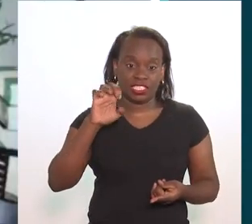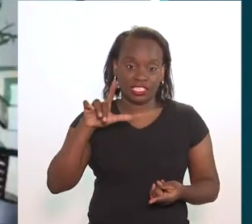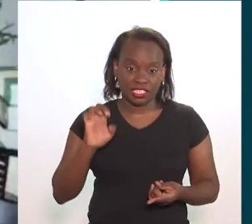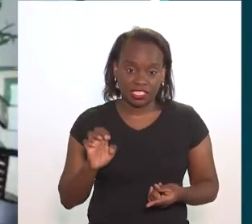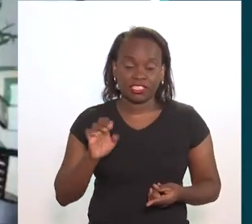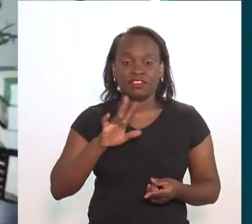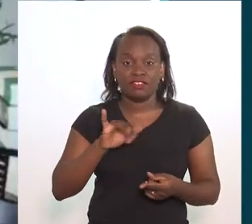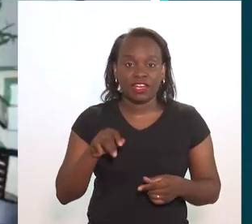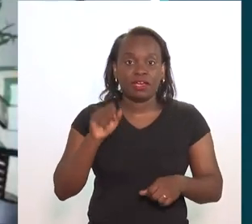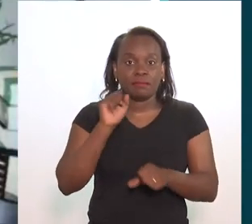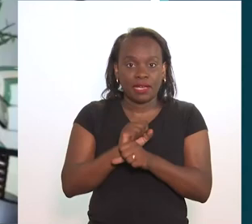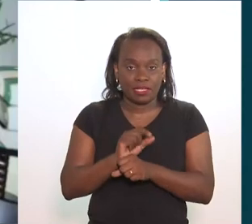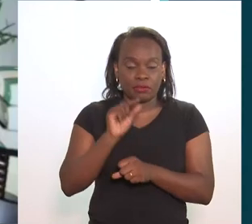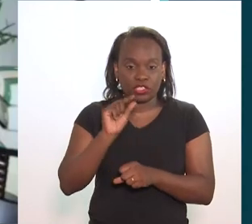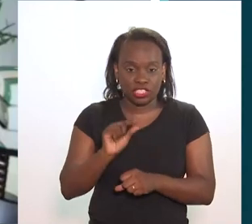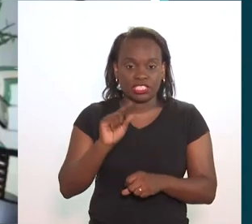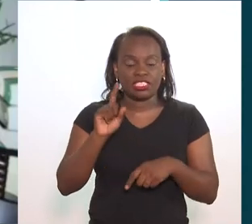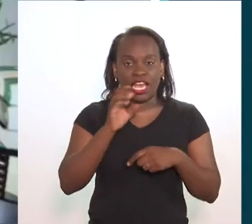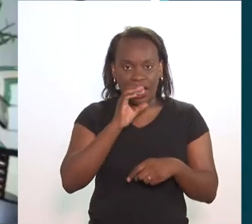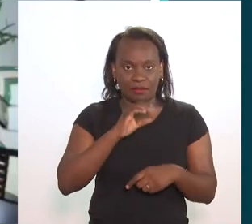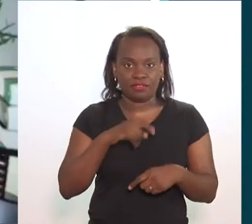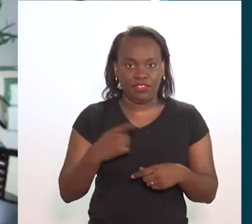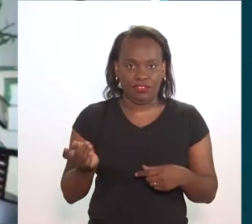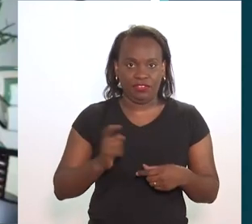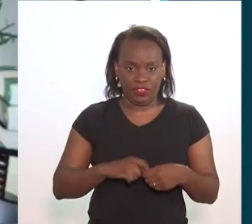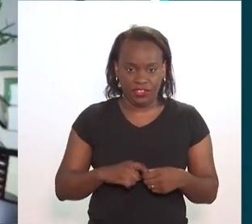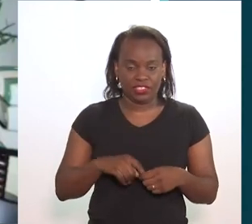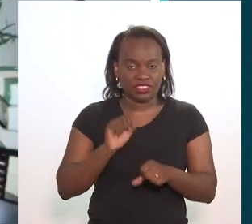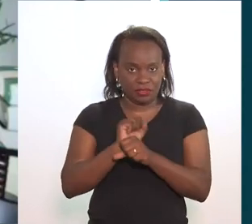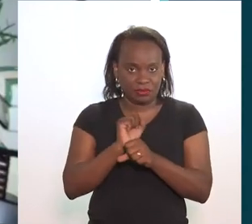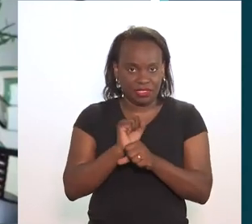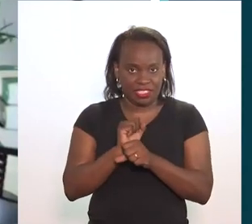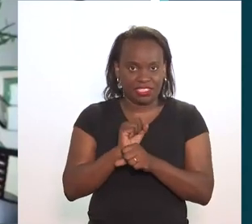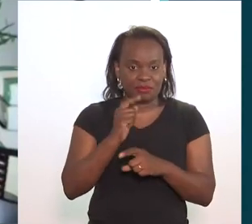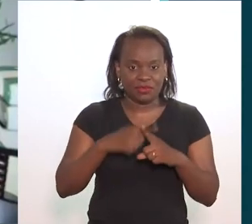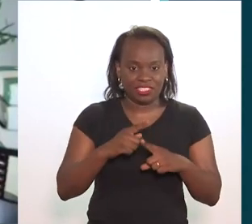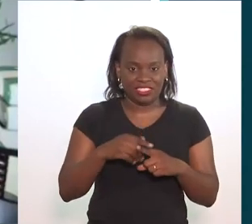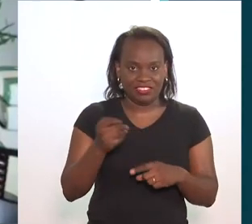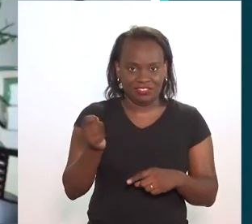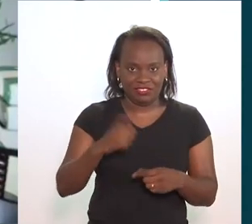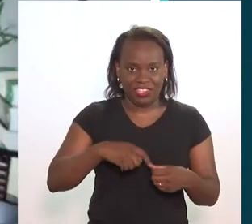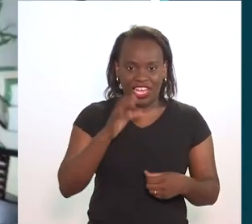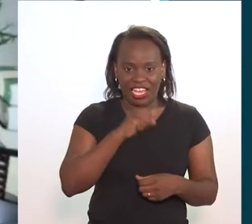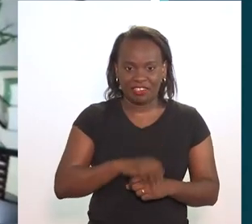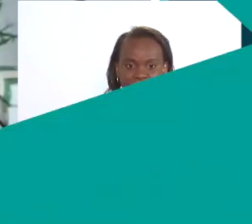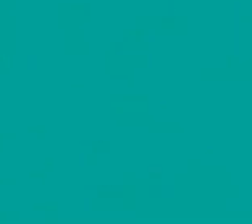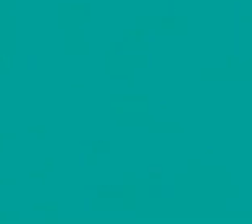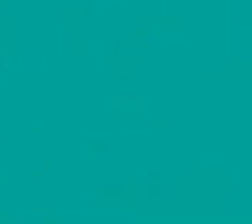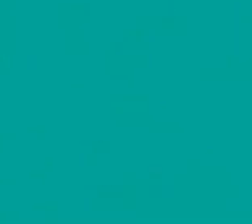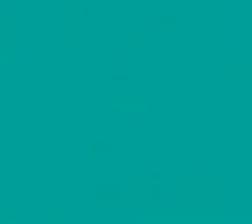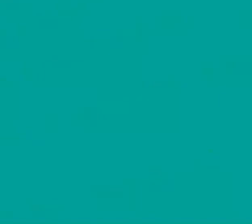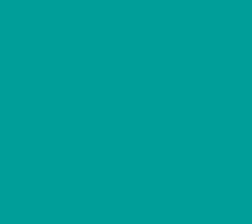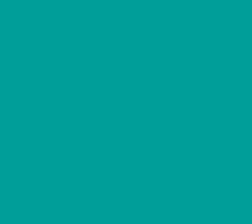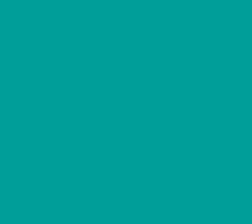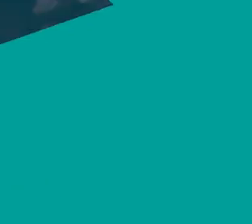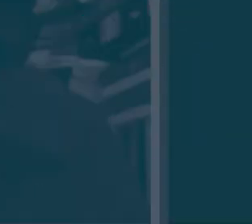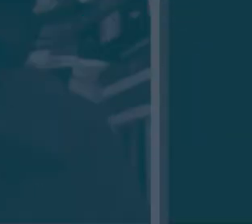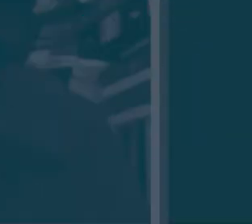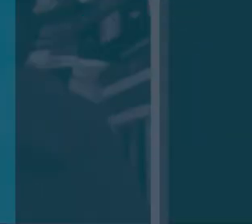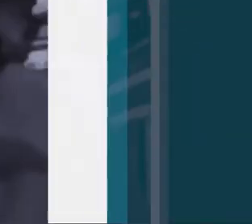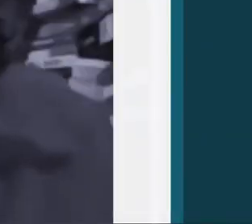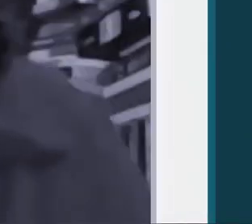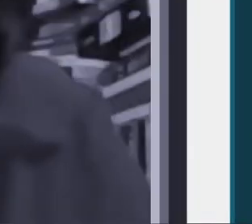Gisele, a gente vai para um pequeno intervalo, mas é rapidinho, fique aí porque a gente já está de volta. A gente não